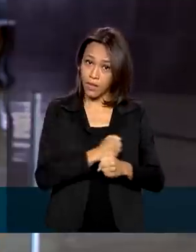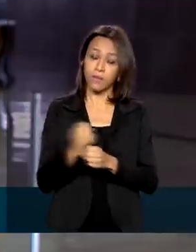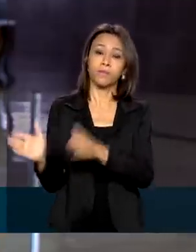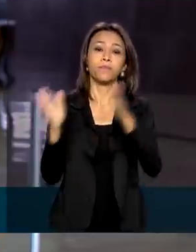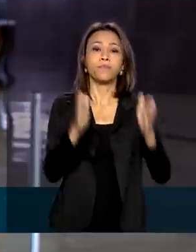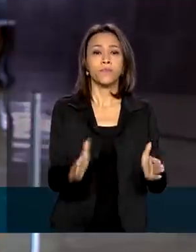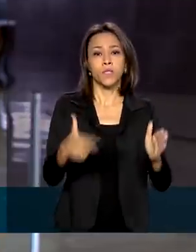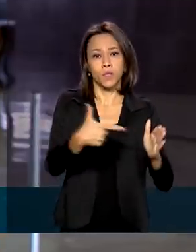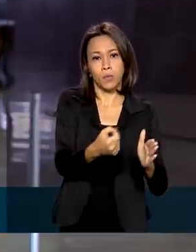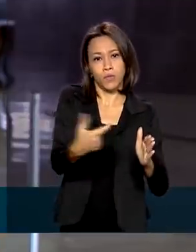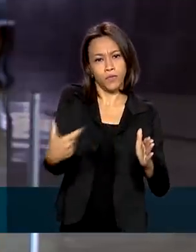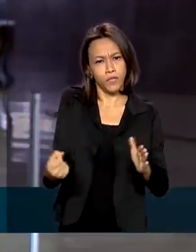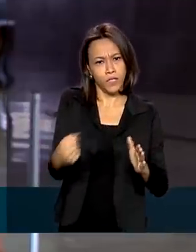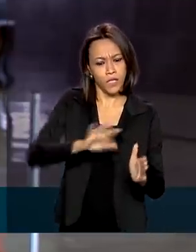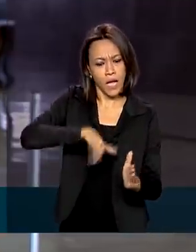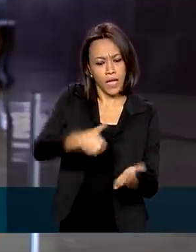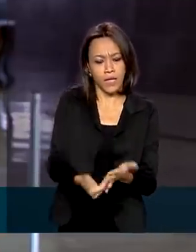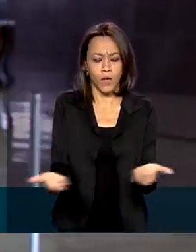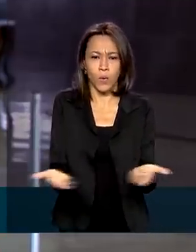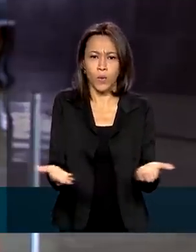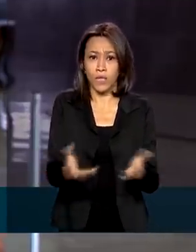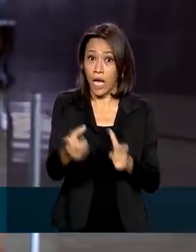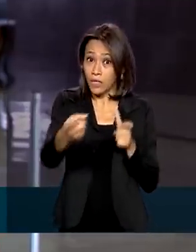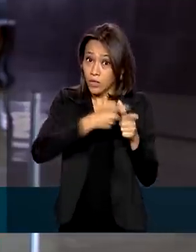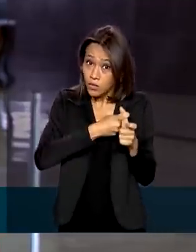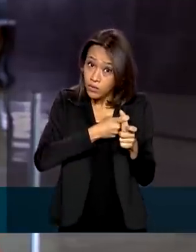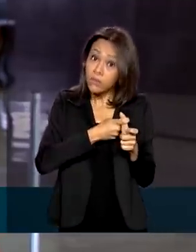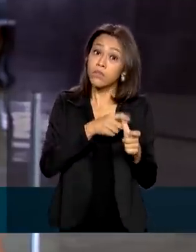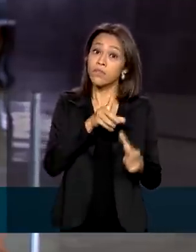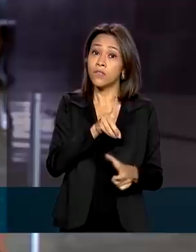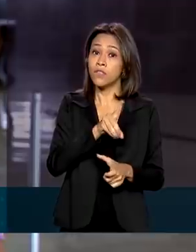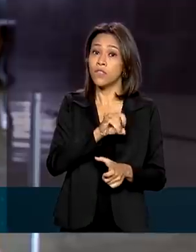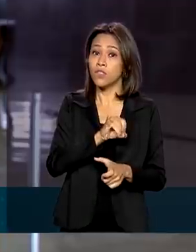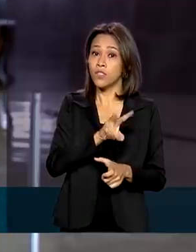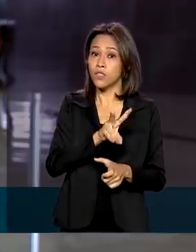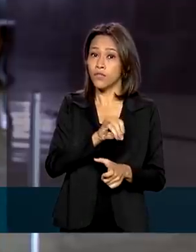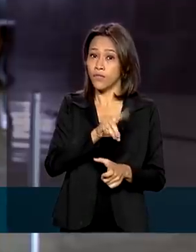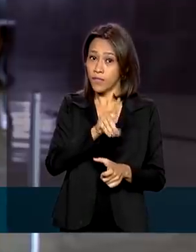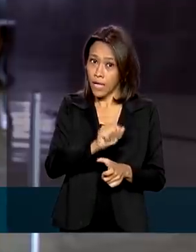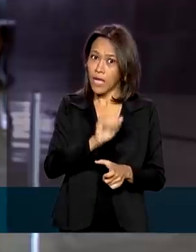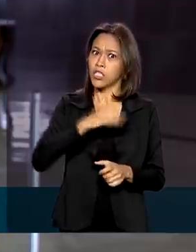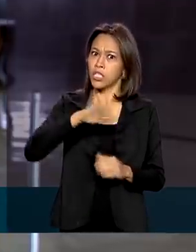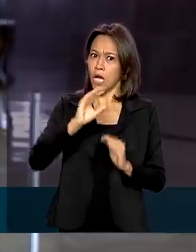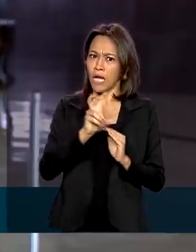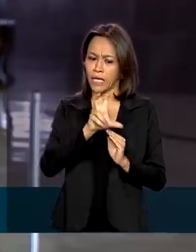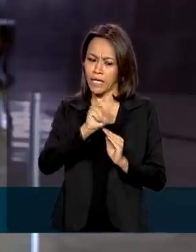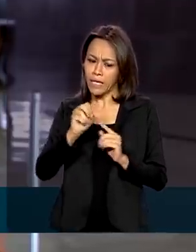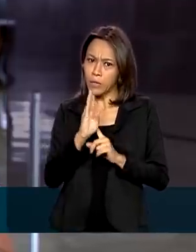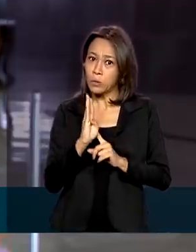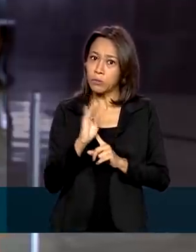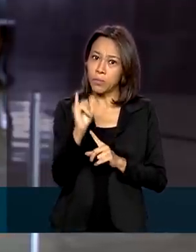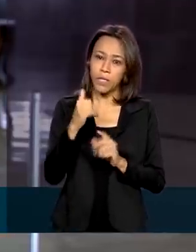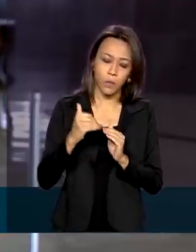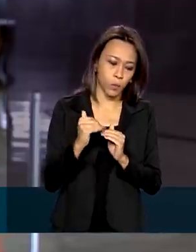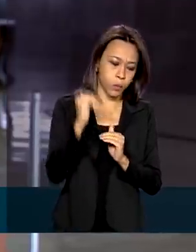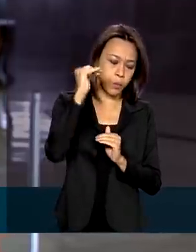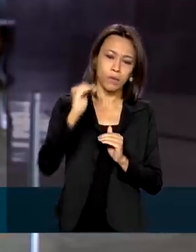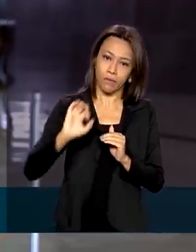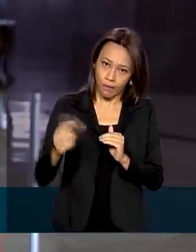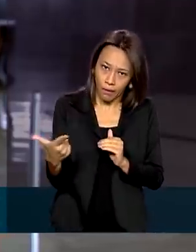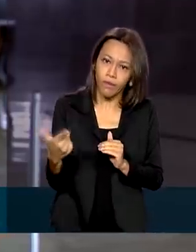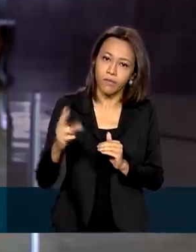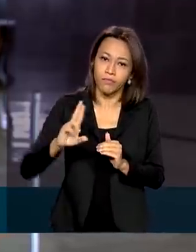até agora, a dívida primária já soma e já ultrapassa os R$ 500 bilhões, claro, impulsionada